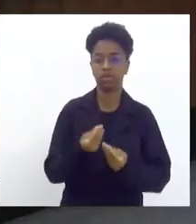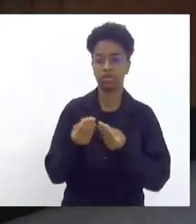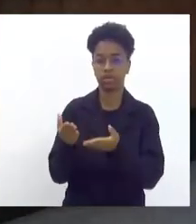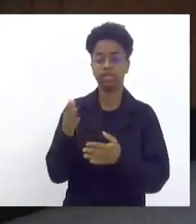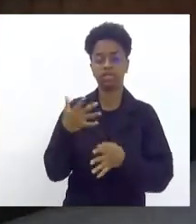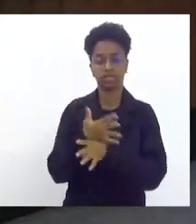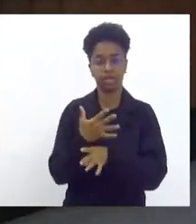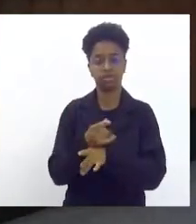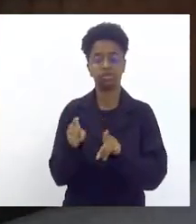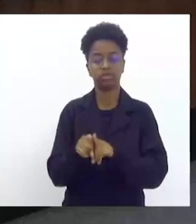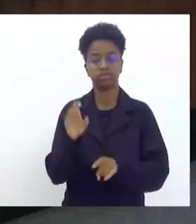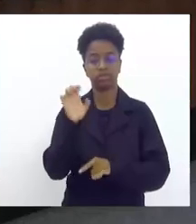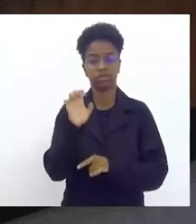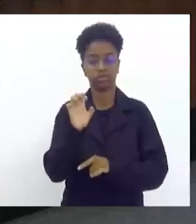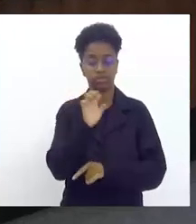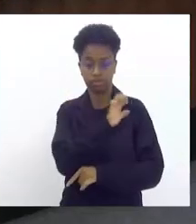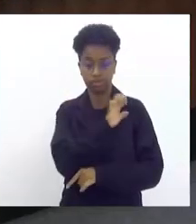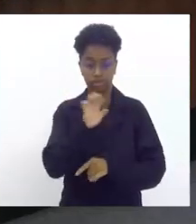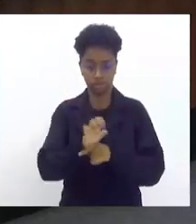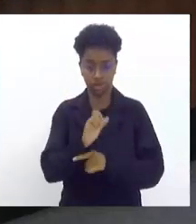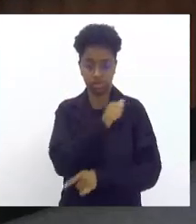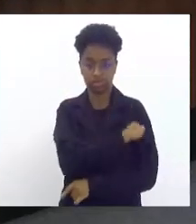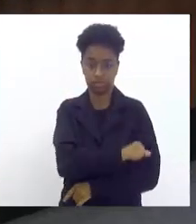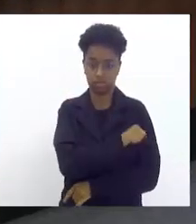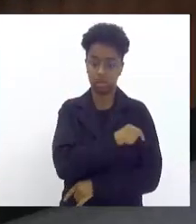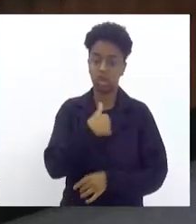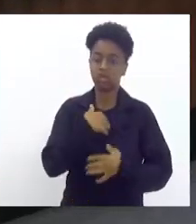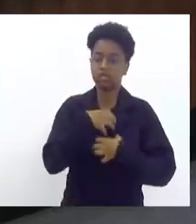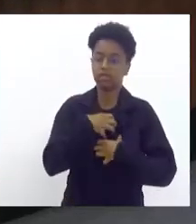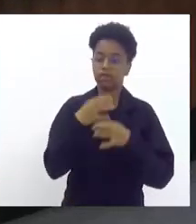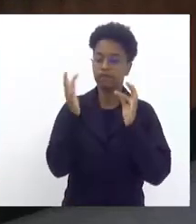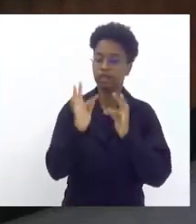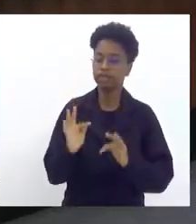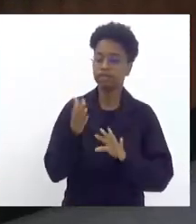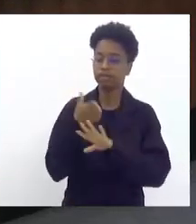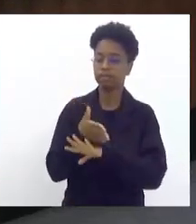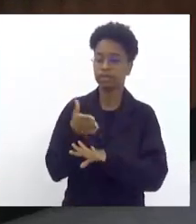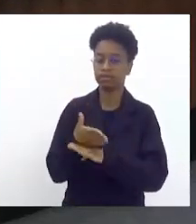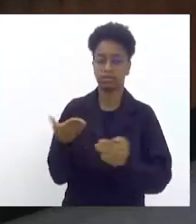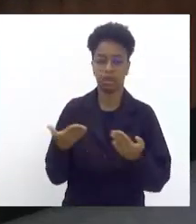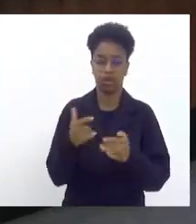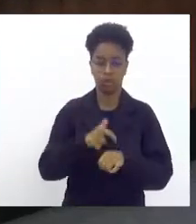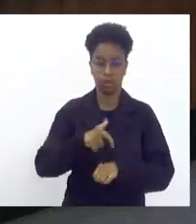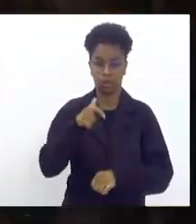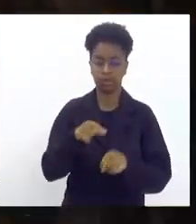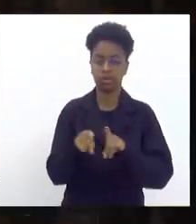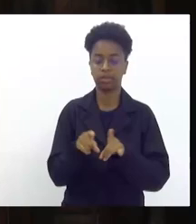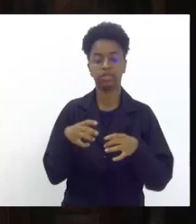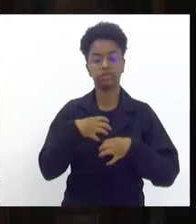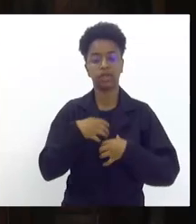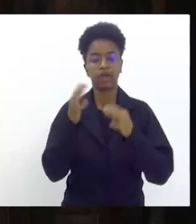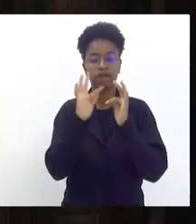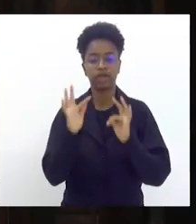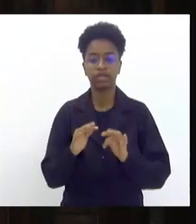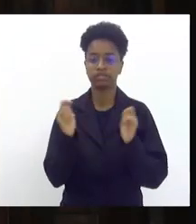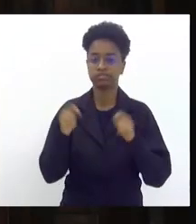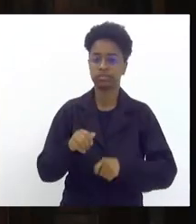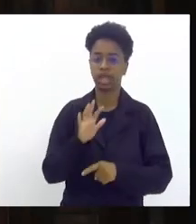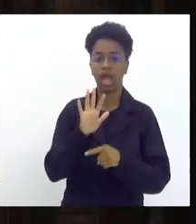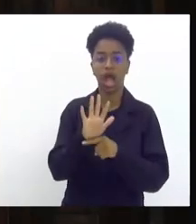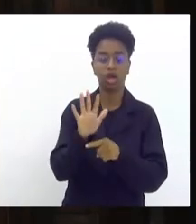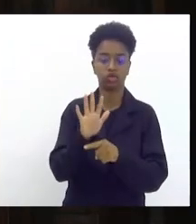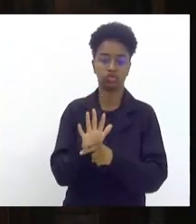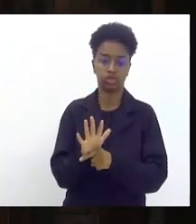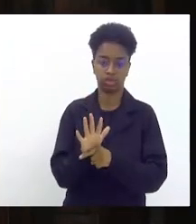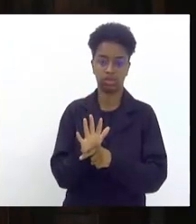estado do Rio de Janeiro então eu fico muito feliz em participar desse momento fico muito feliz em poder ajudar de alguma